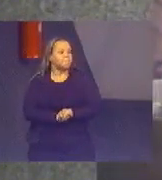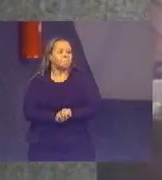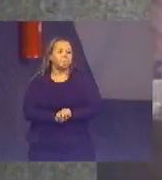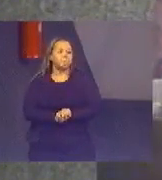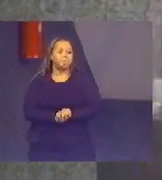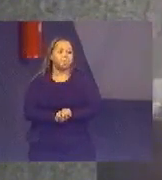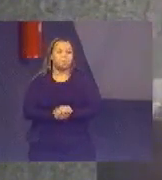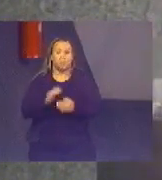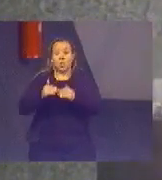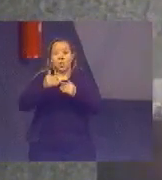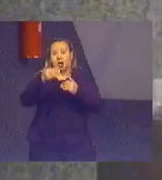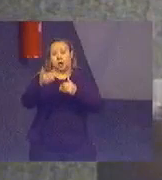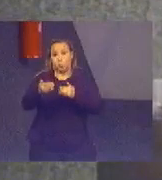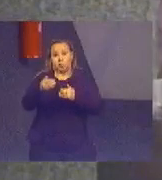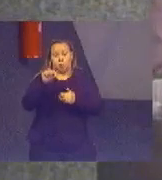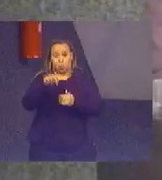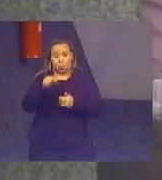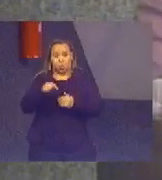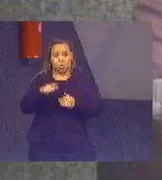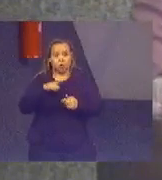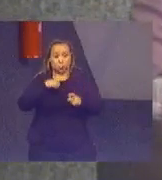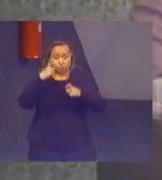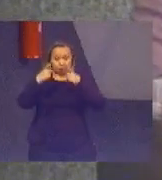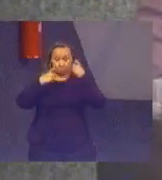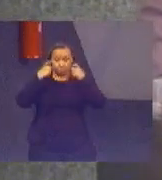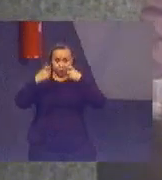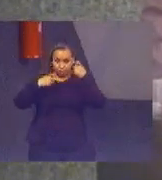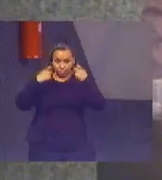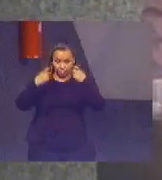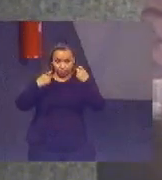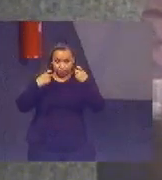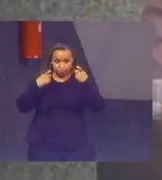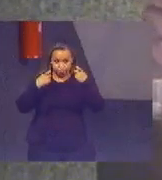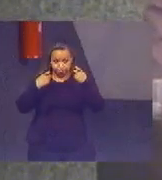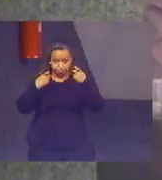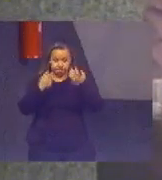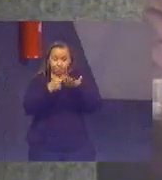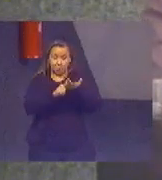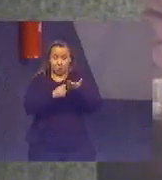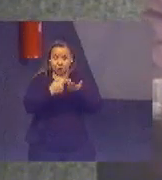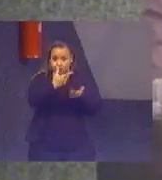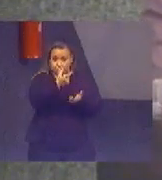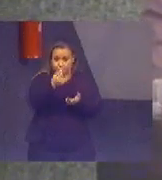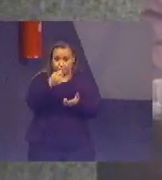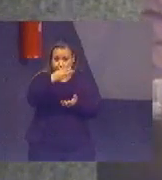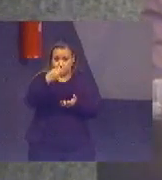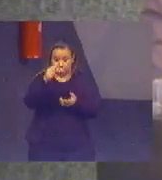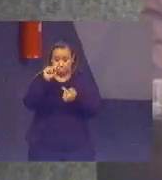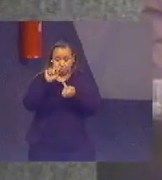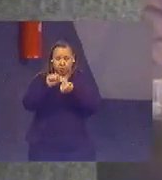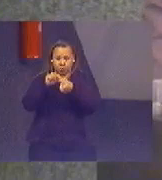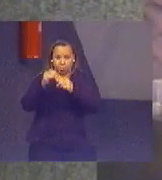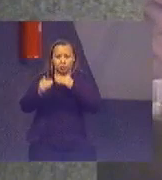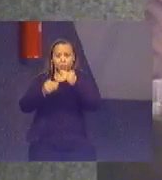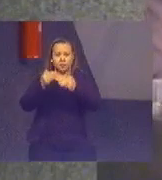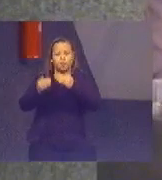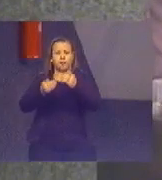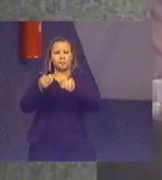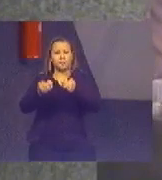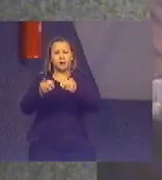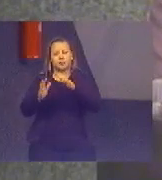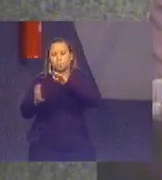Além disso, houve uma preocupação de capaz... Porque a Agenda 2030, os Objetivos de Desenvolvimento Sustentável,